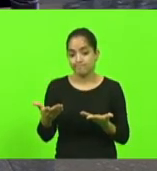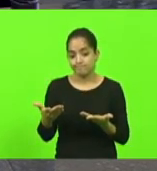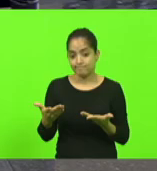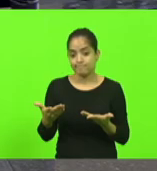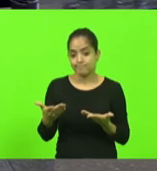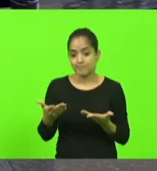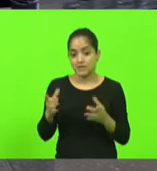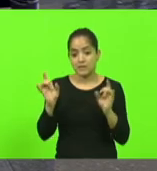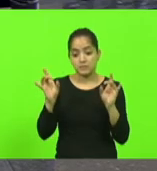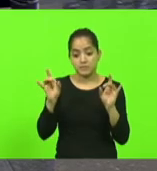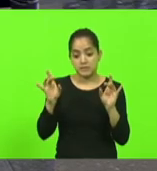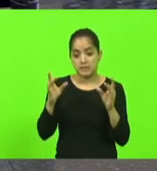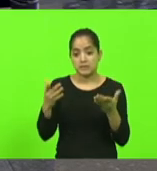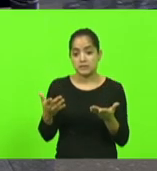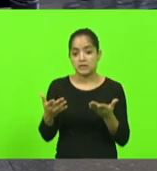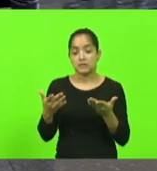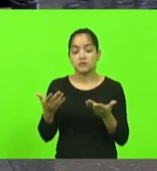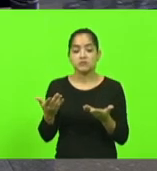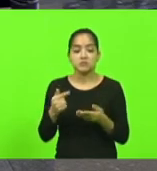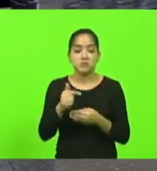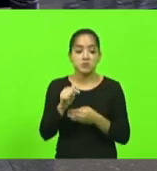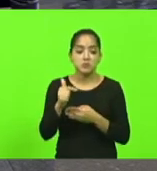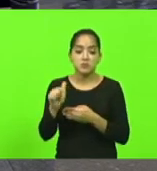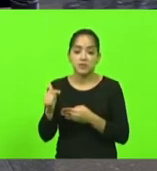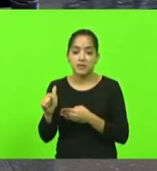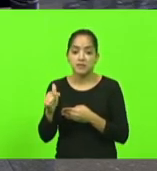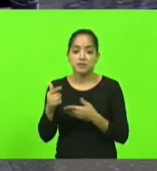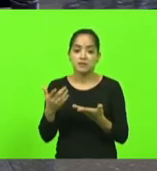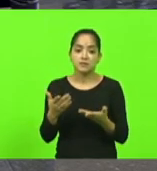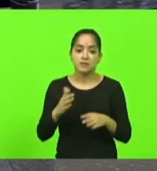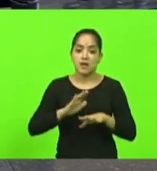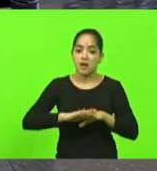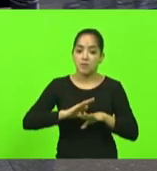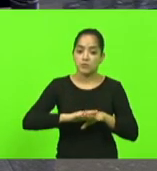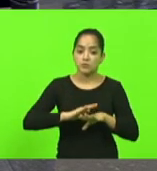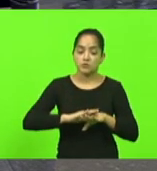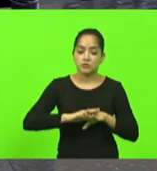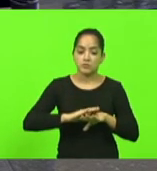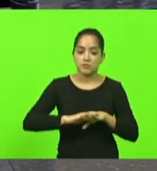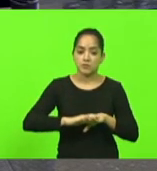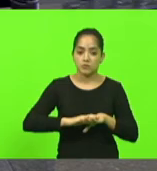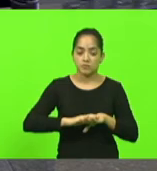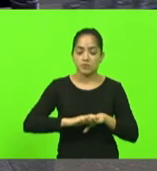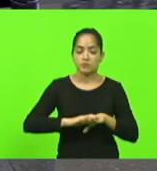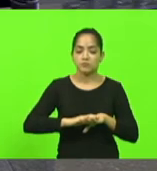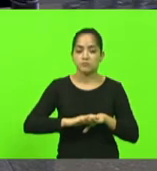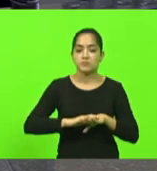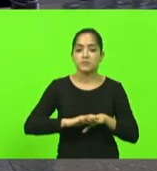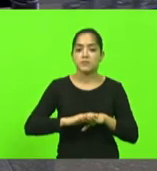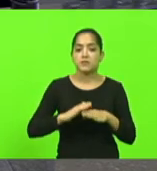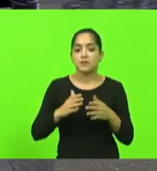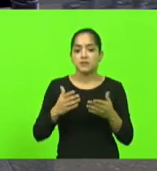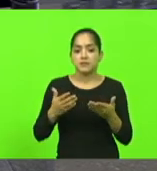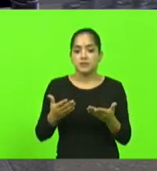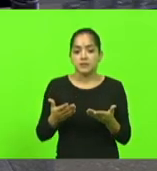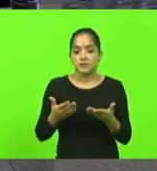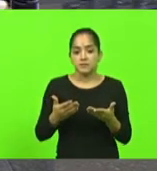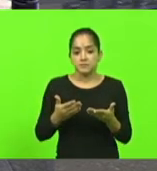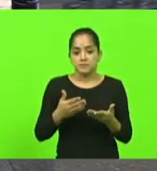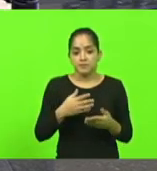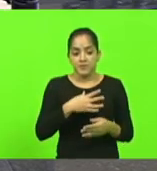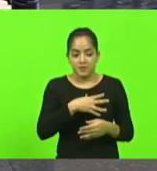especialidade a mão de obra comum também está chegando o fim porque uma vez o filho do